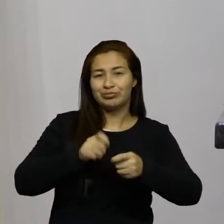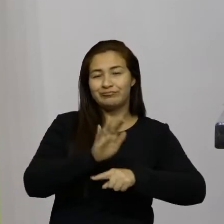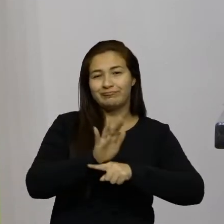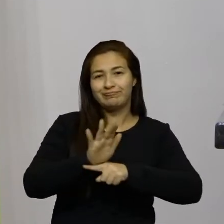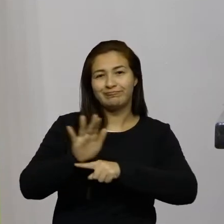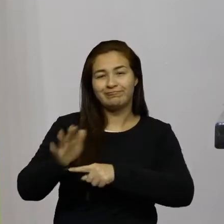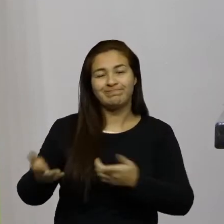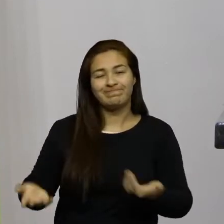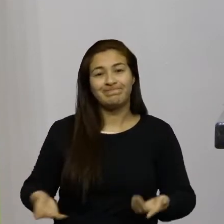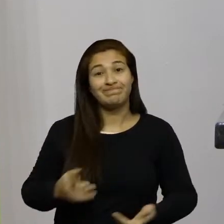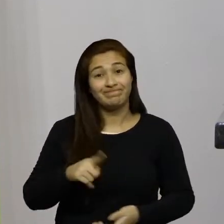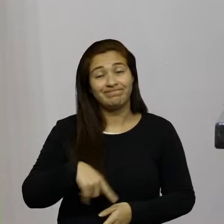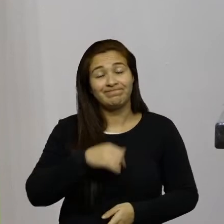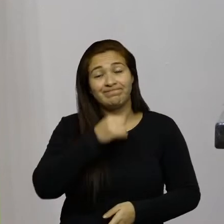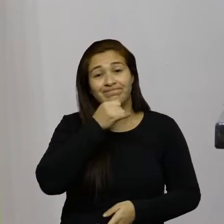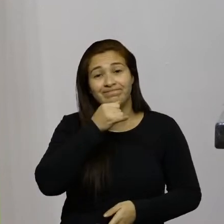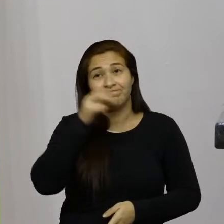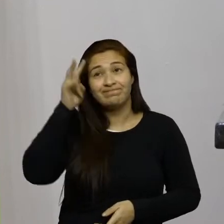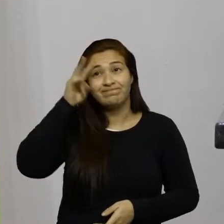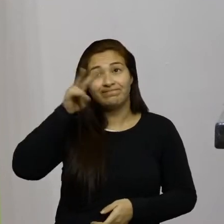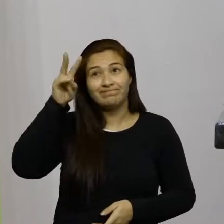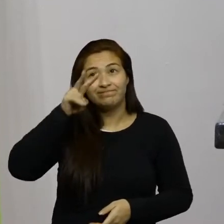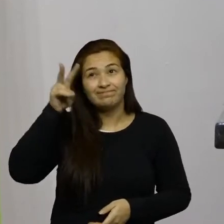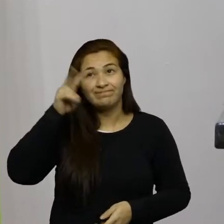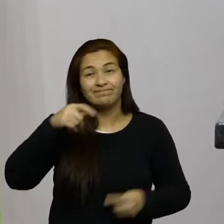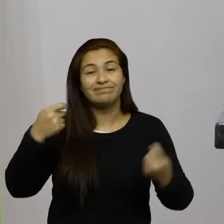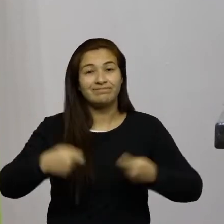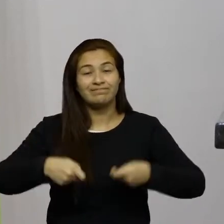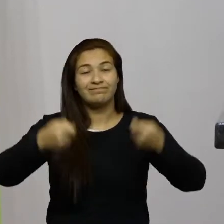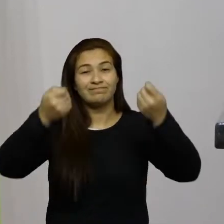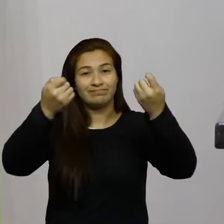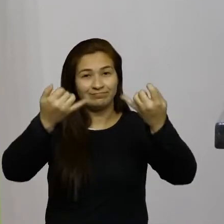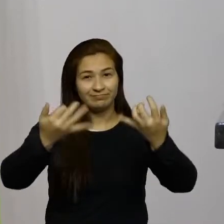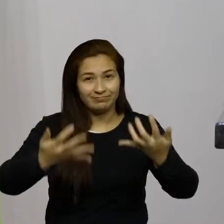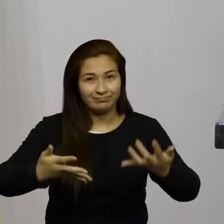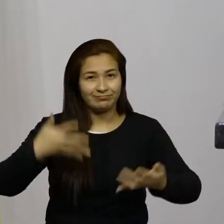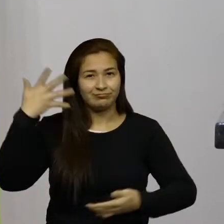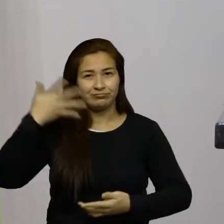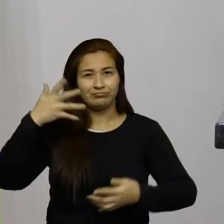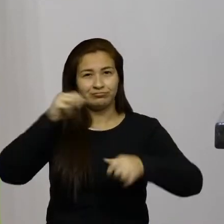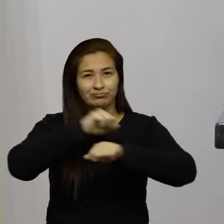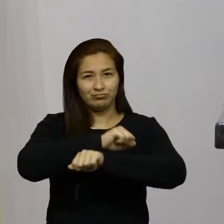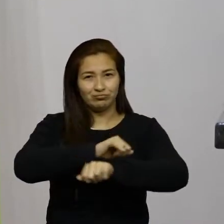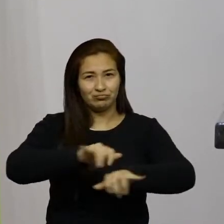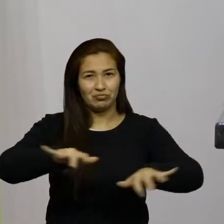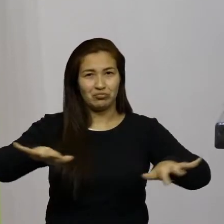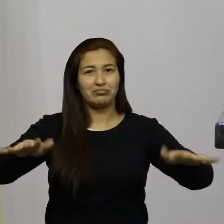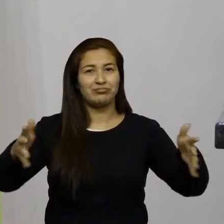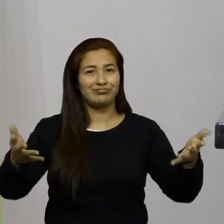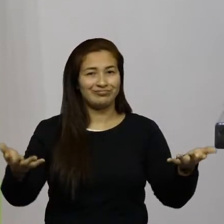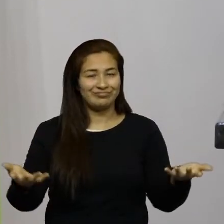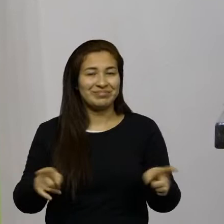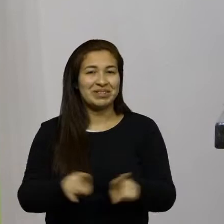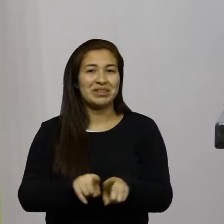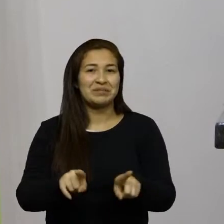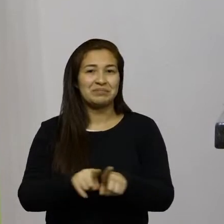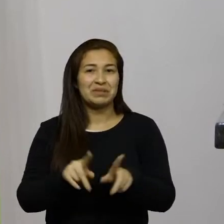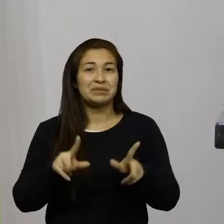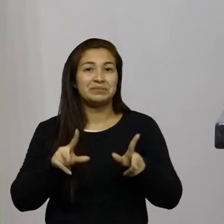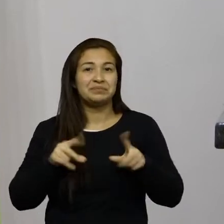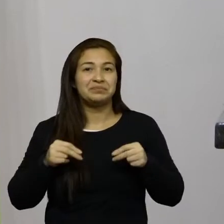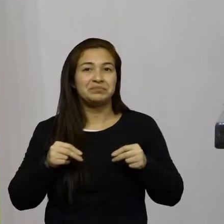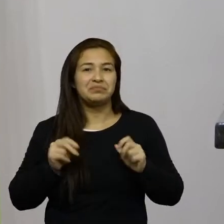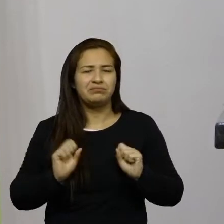exemplo isso é uma história isso tem que ser falado isso tem que ser lembrado e também tem que ser reconhecido o